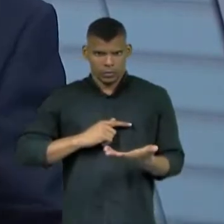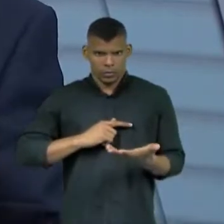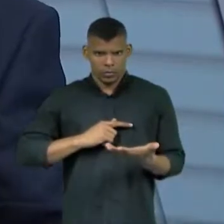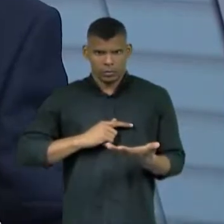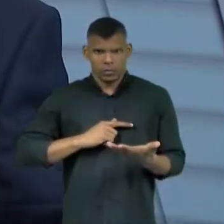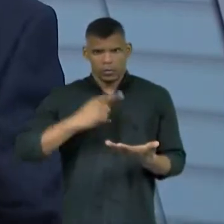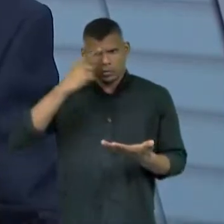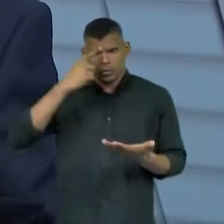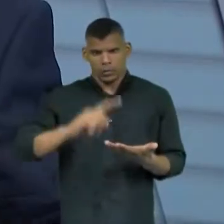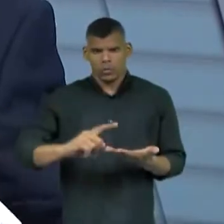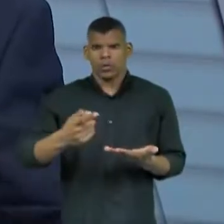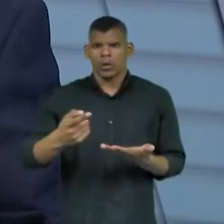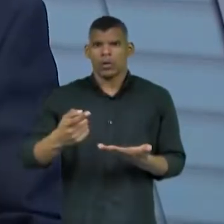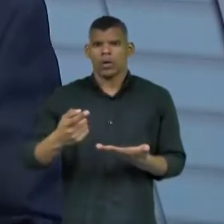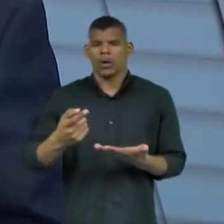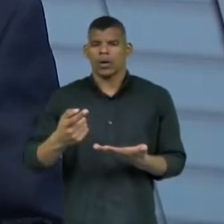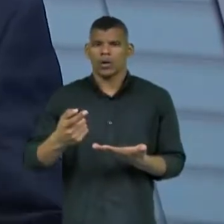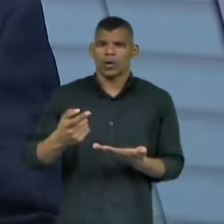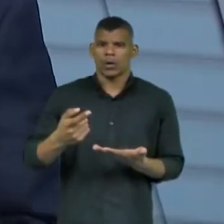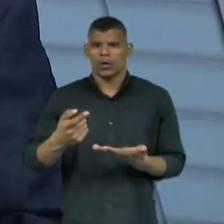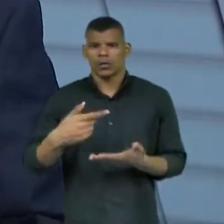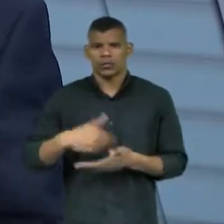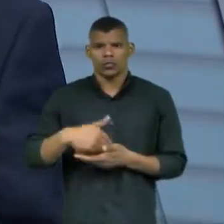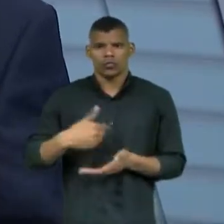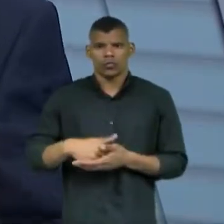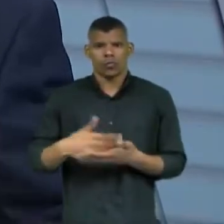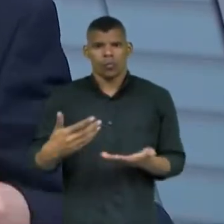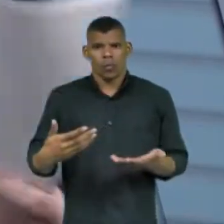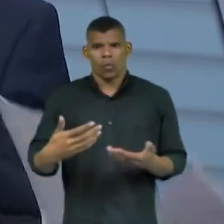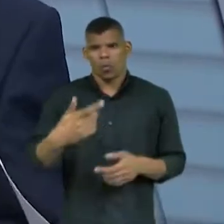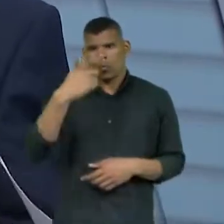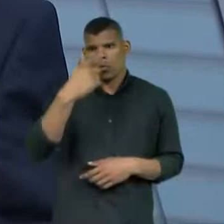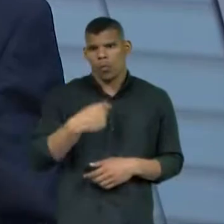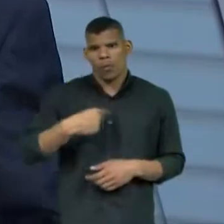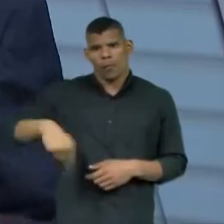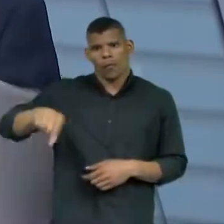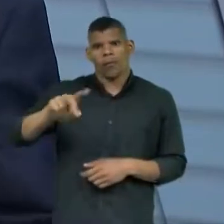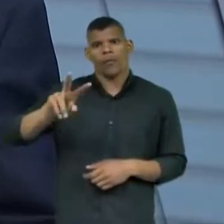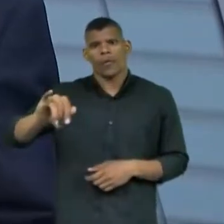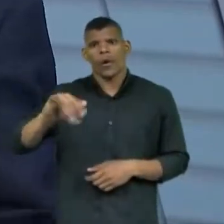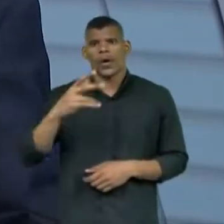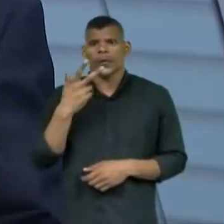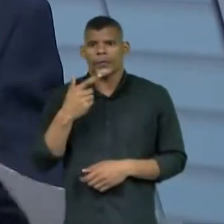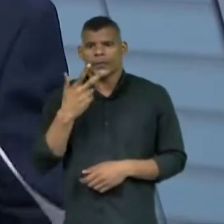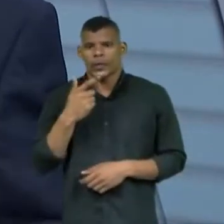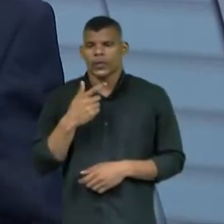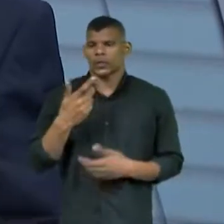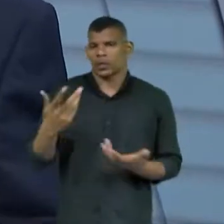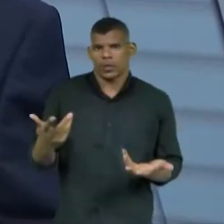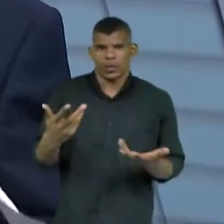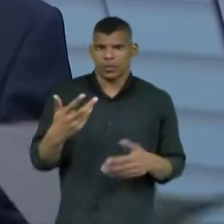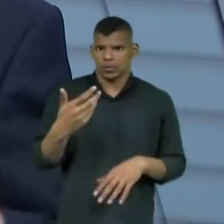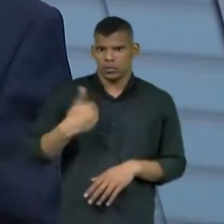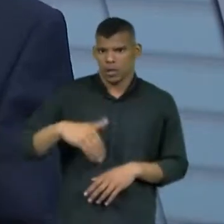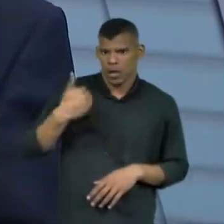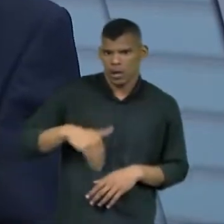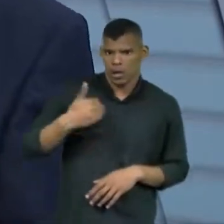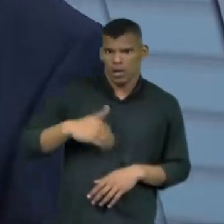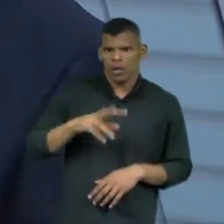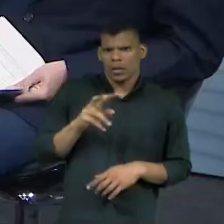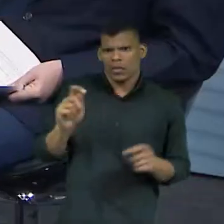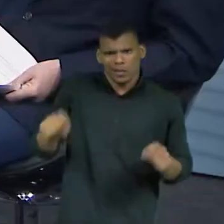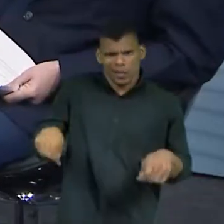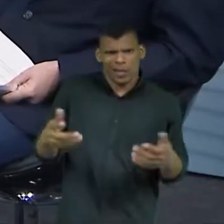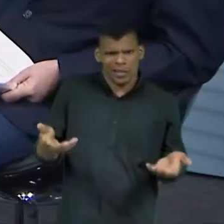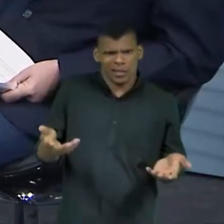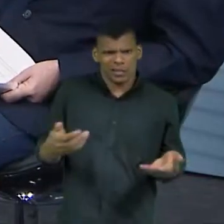Os candidatos, normal que eles possam planejar passar por lá no dia de um grande jogo do Ceará, um grande jogo do Fortaleza, campeonato brasileiro, eles podem ir?